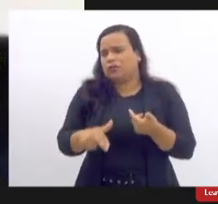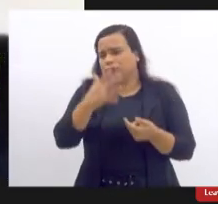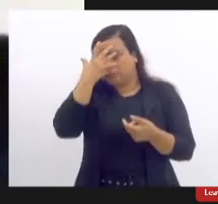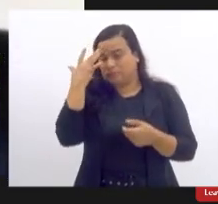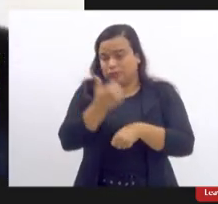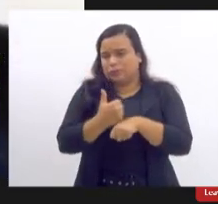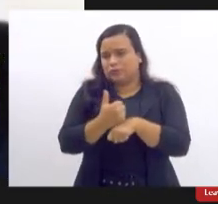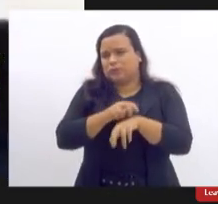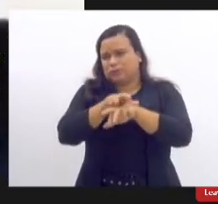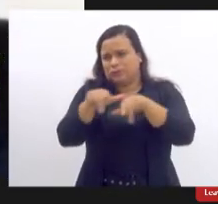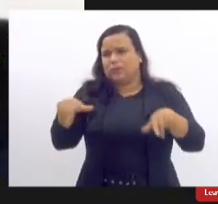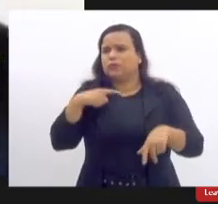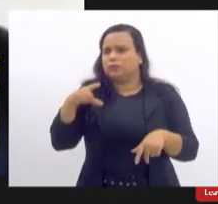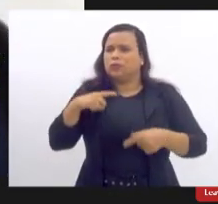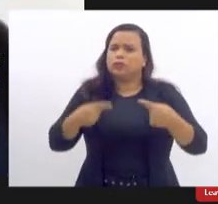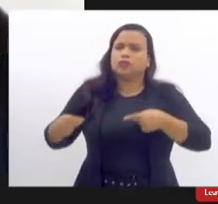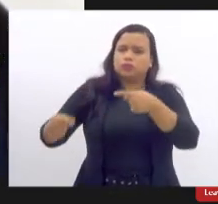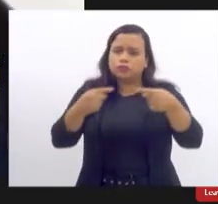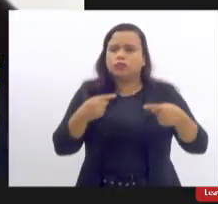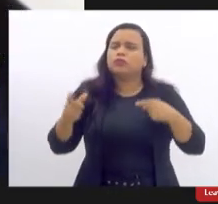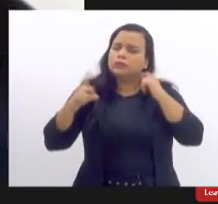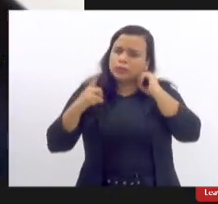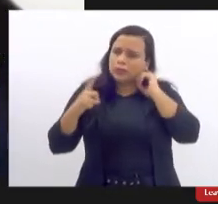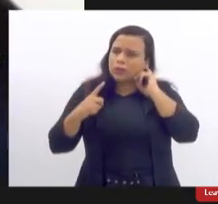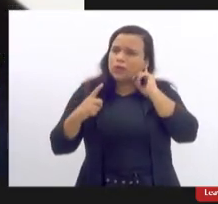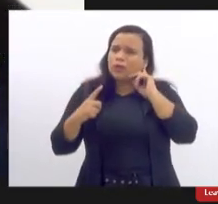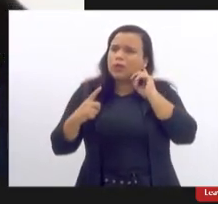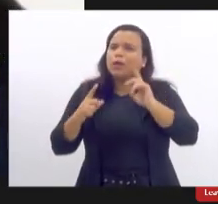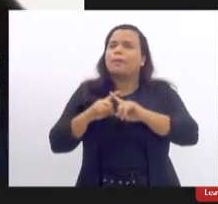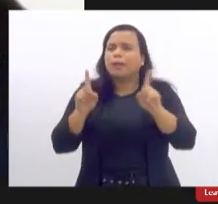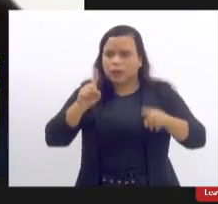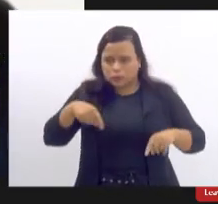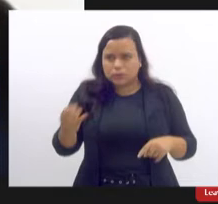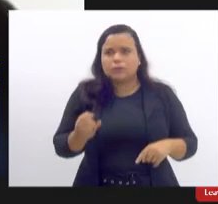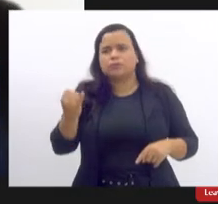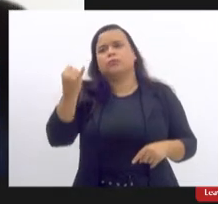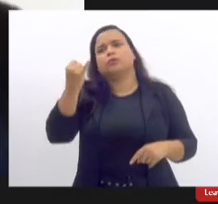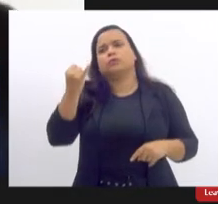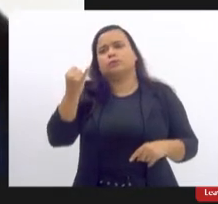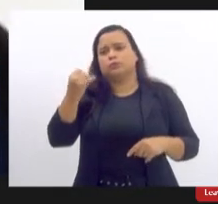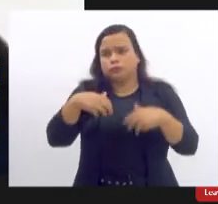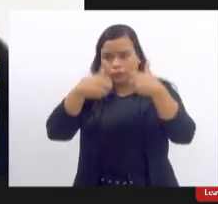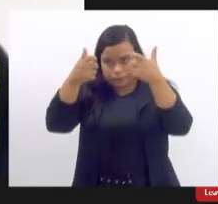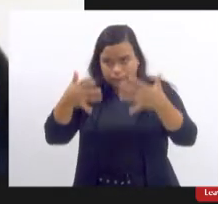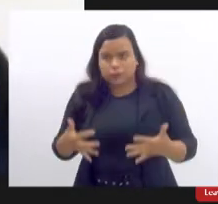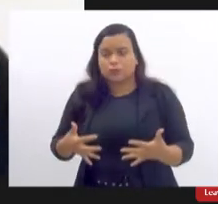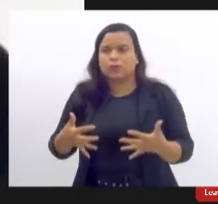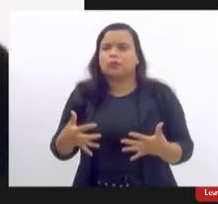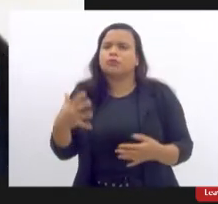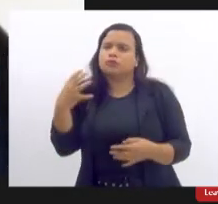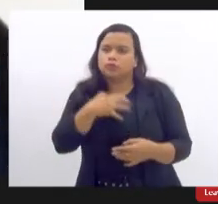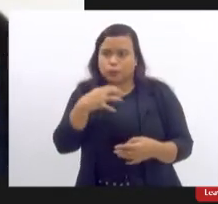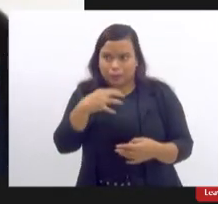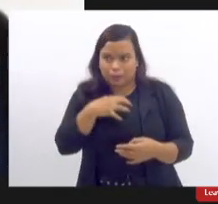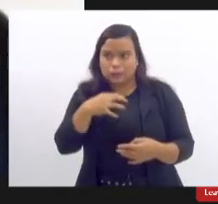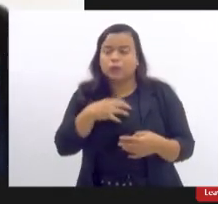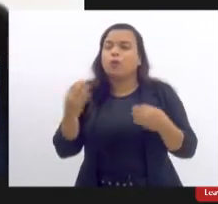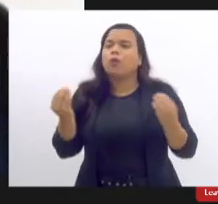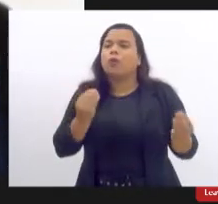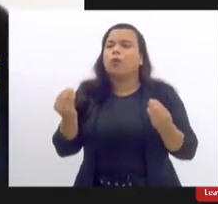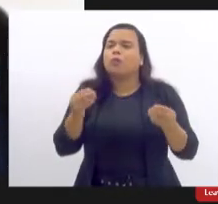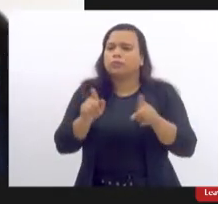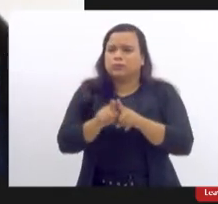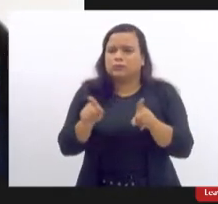profissionais para discutir isso mas isso é uma questão importante de ser pontuada na maneira como vai inclusive